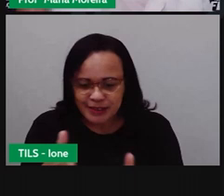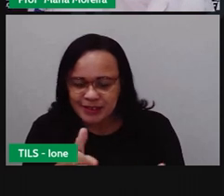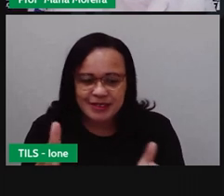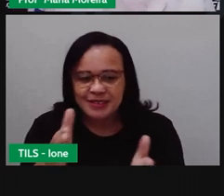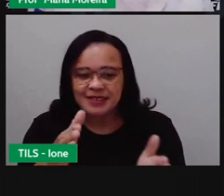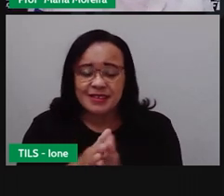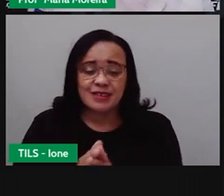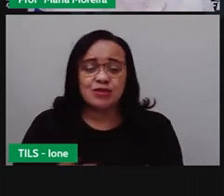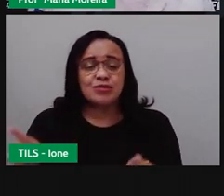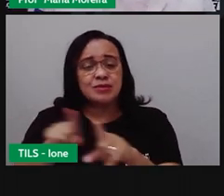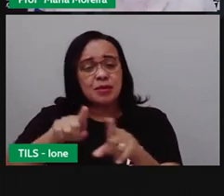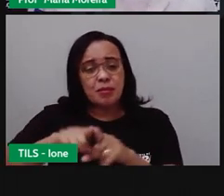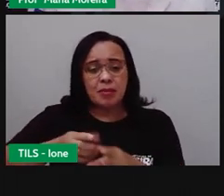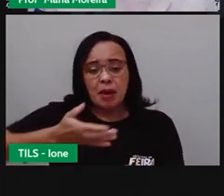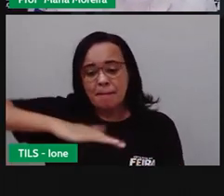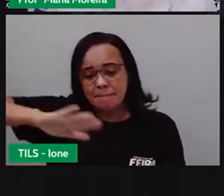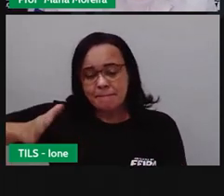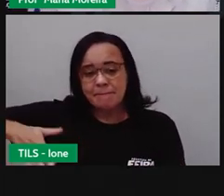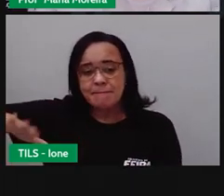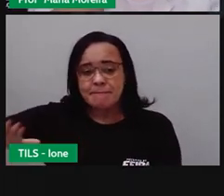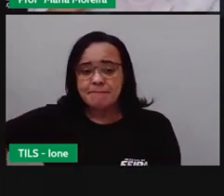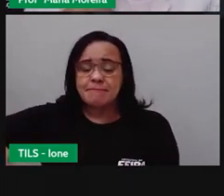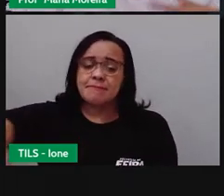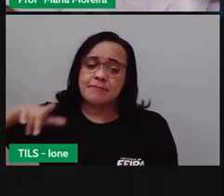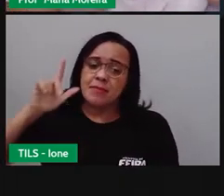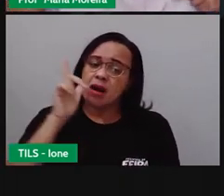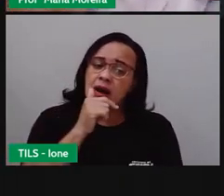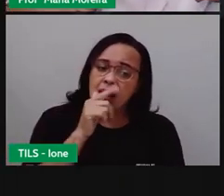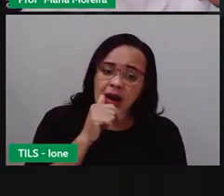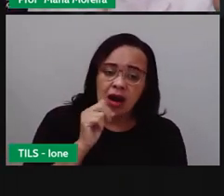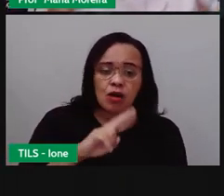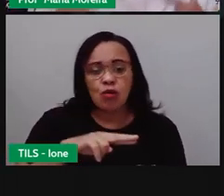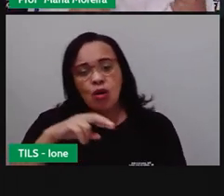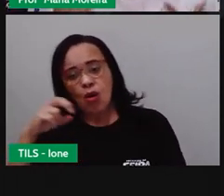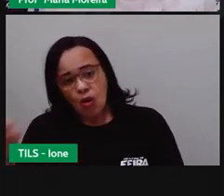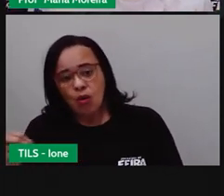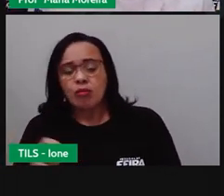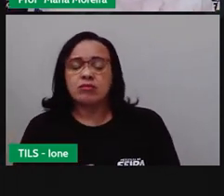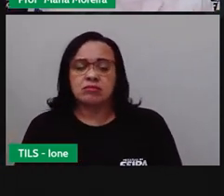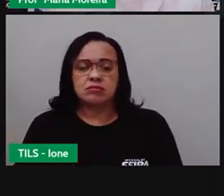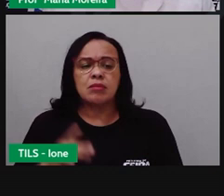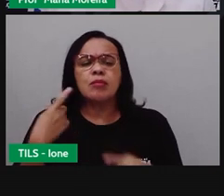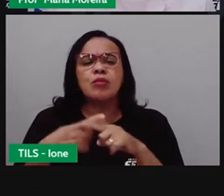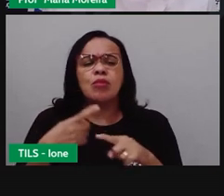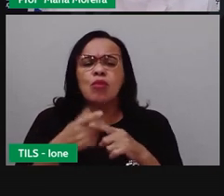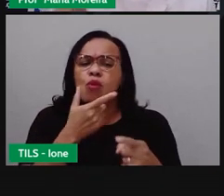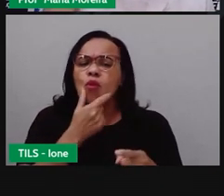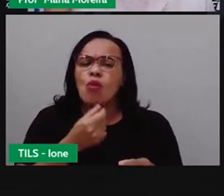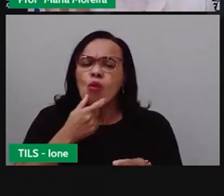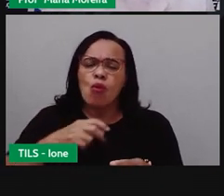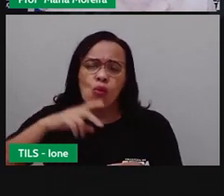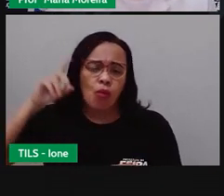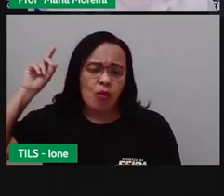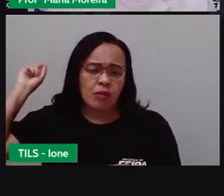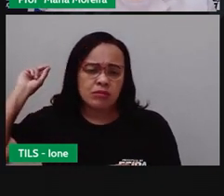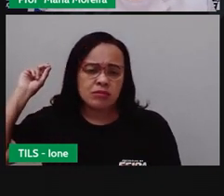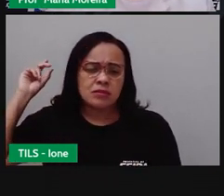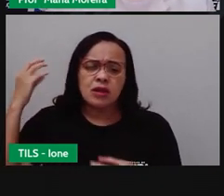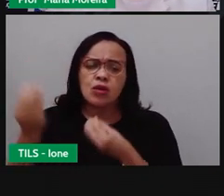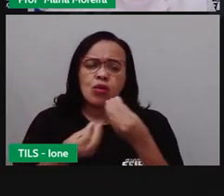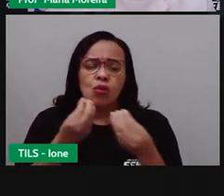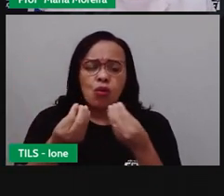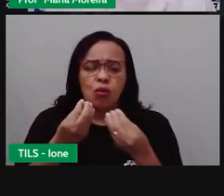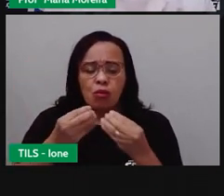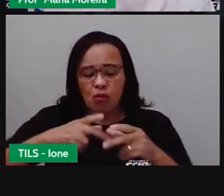homem primitivo percebeu. Então, o homem primitivo, ele fazia o quê? Ele andava muito. Tanto que ele reproduz aí os primeiros